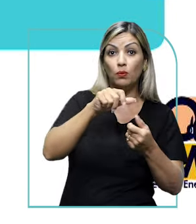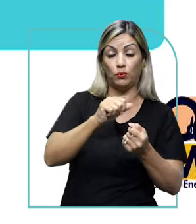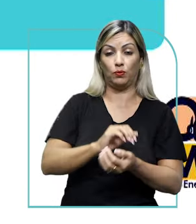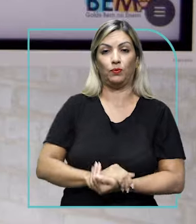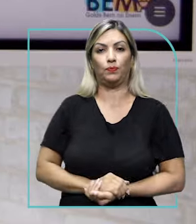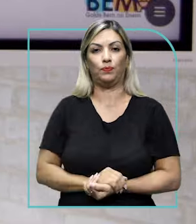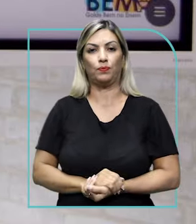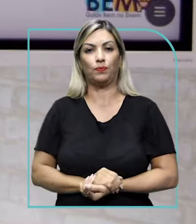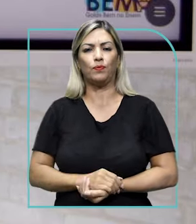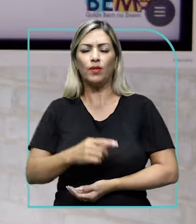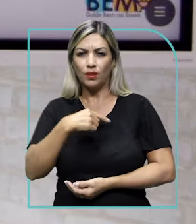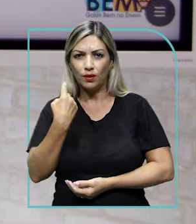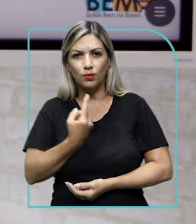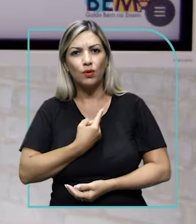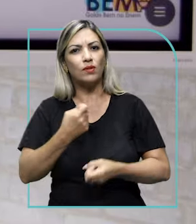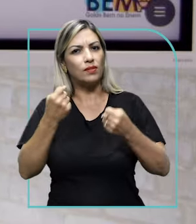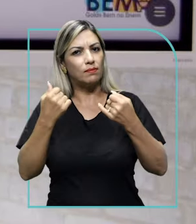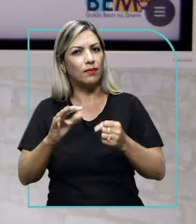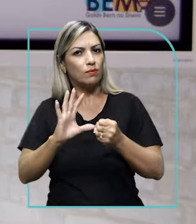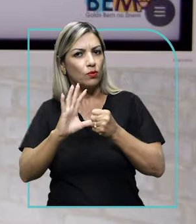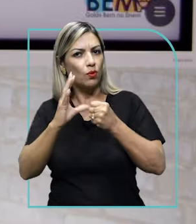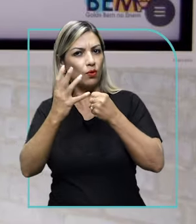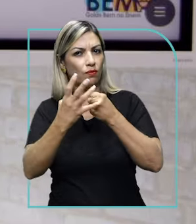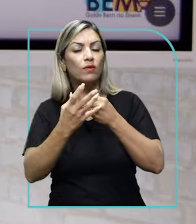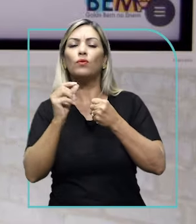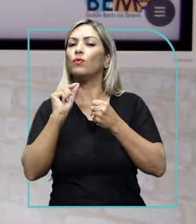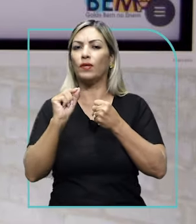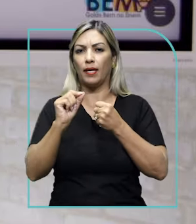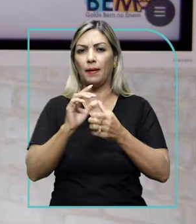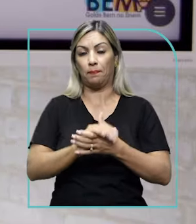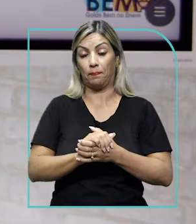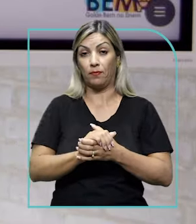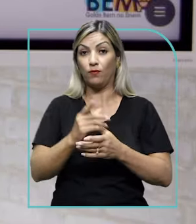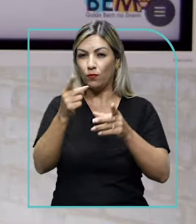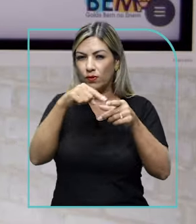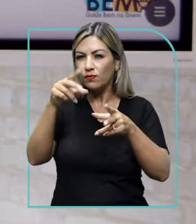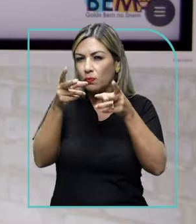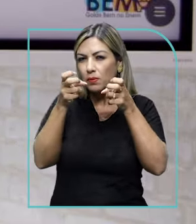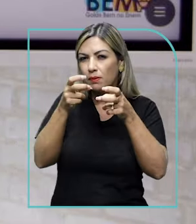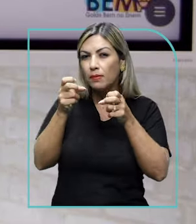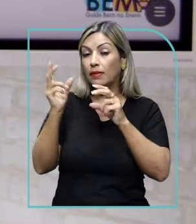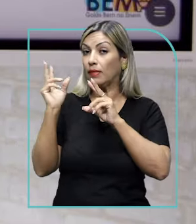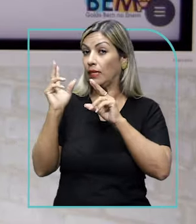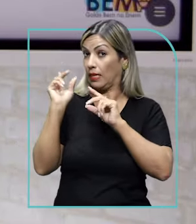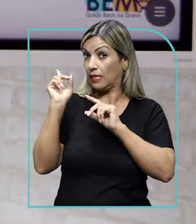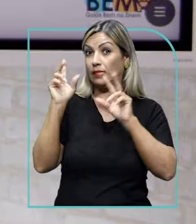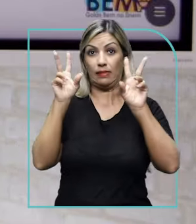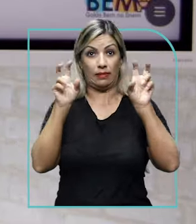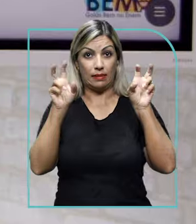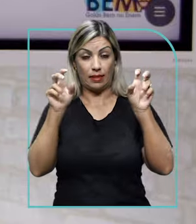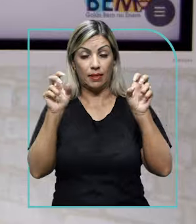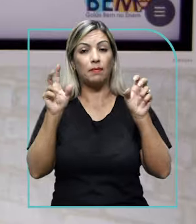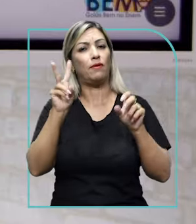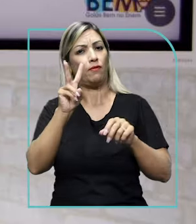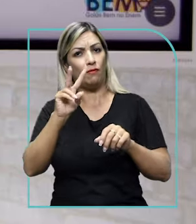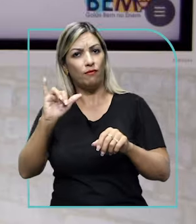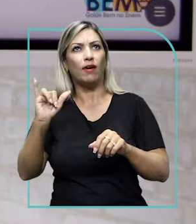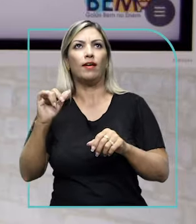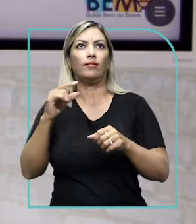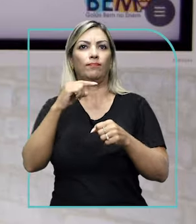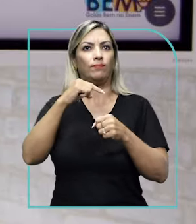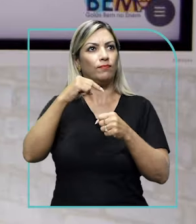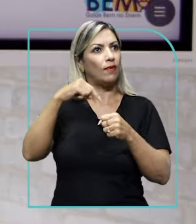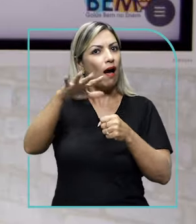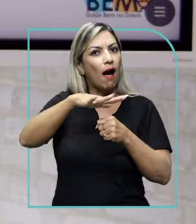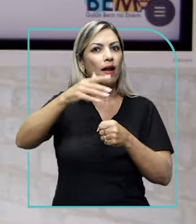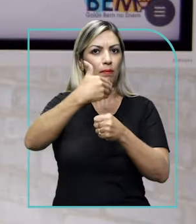Bom, quando nós falamos o que é o coronavírus, vocês vão perceber que esse assunto, ele vai passar um pouco pela